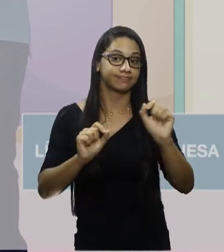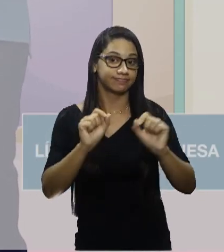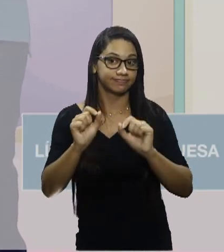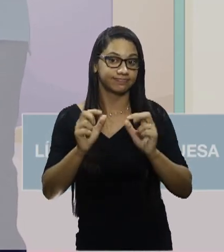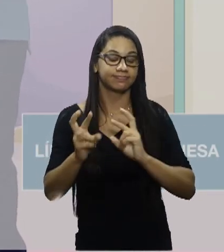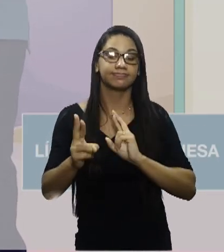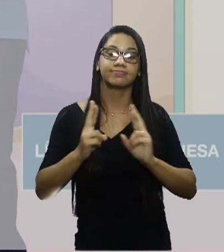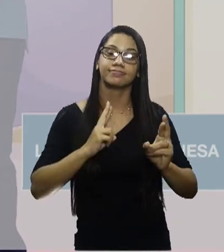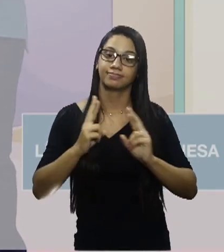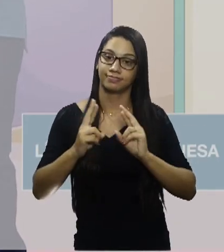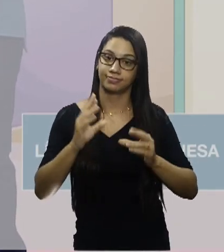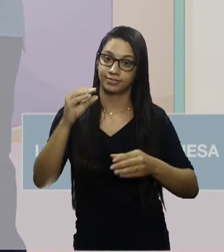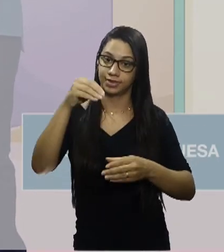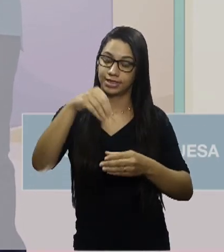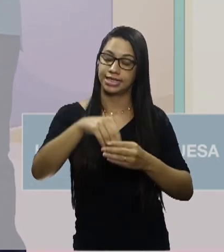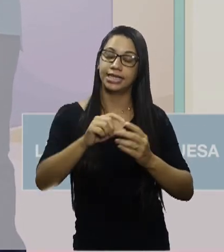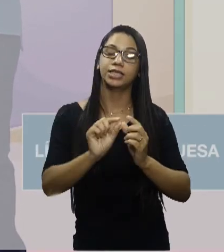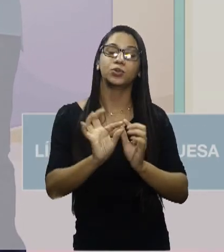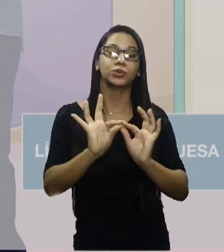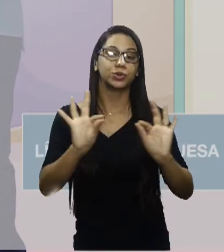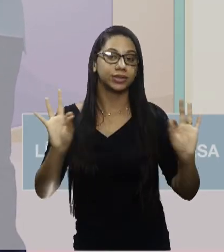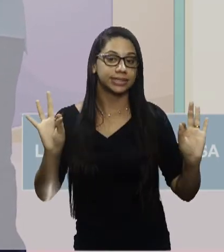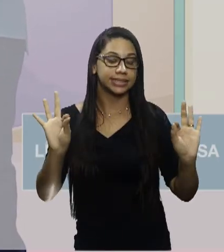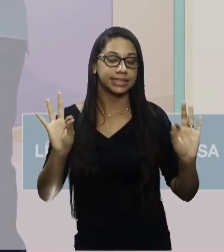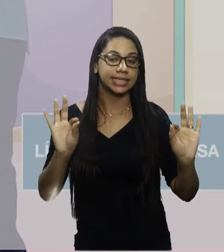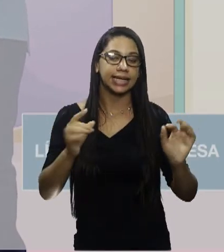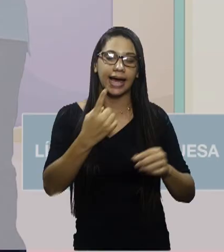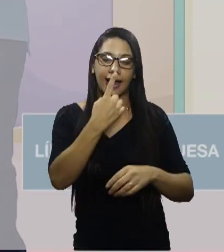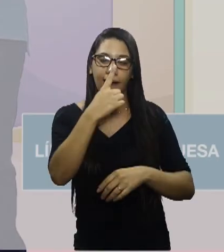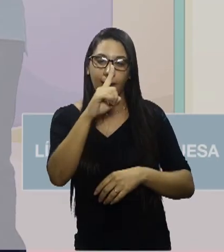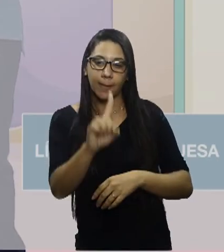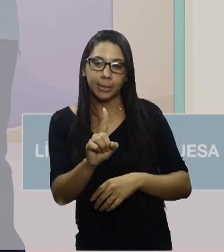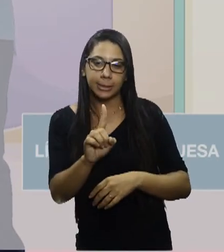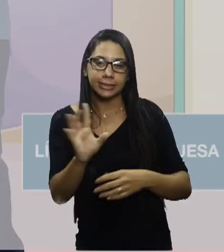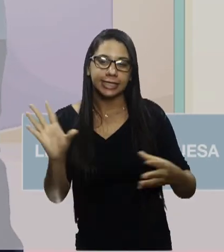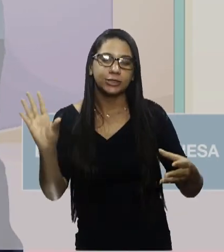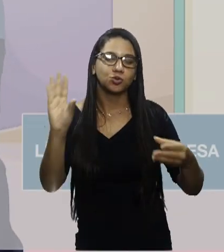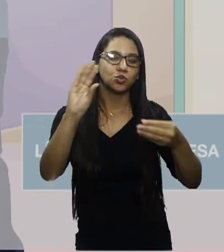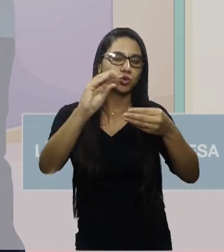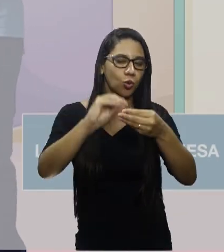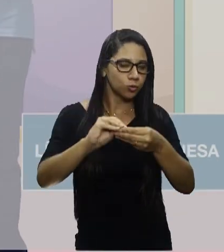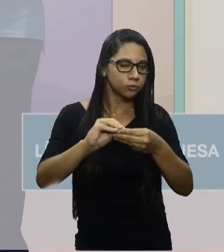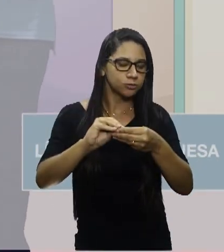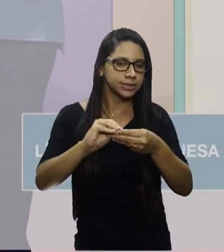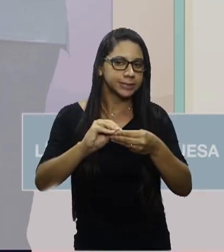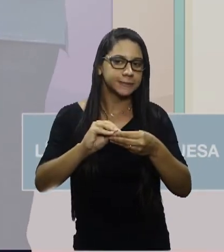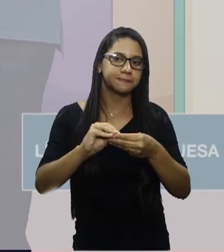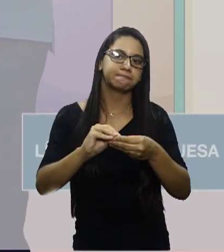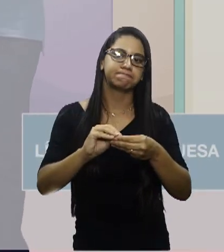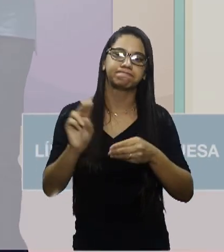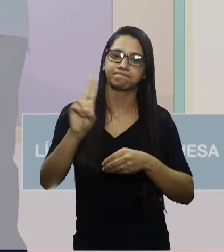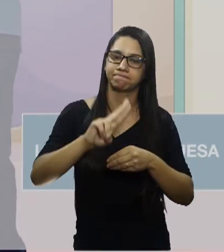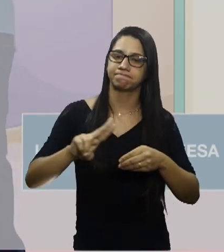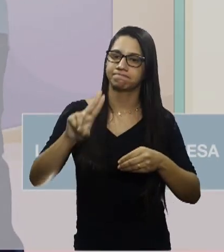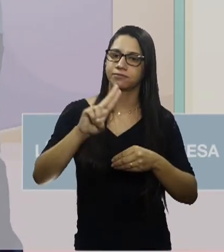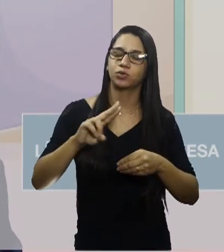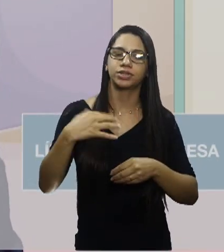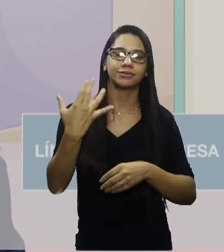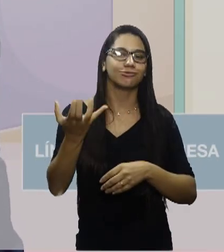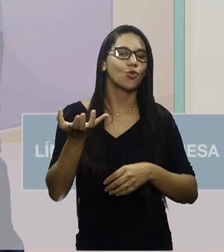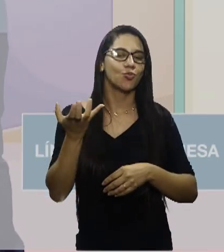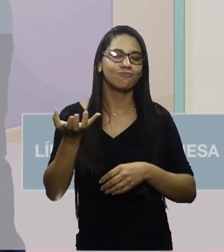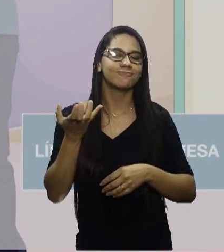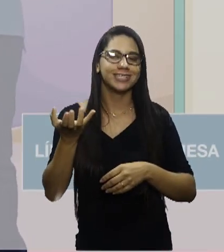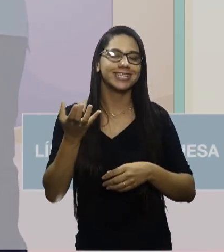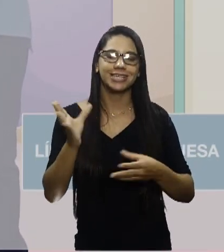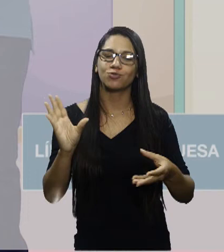relação dentro de um período expressa a ideia de conclusão. Então, elas são usadas quando a gente está querendo dar uma ideia